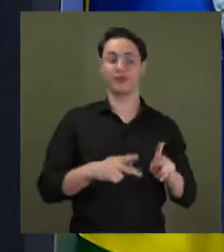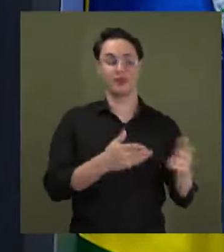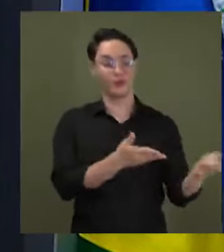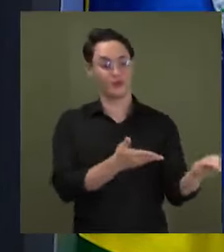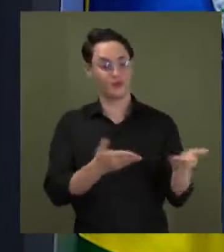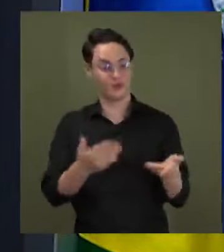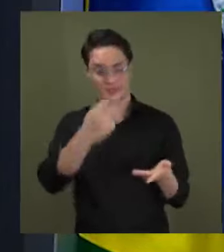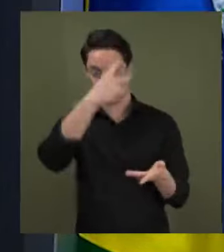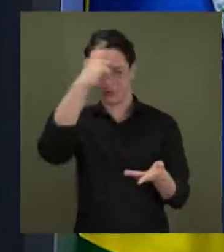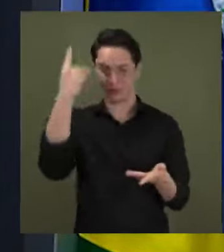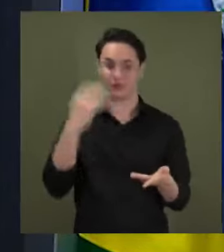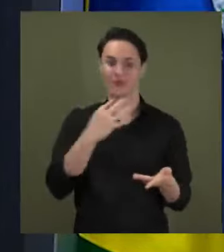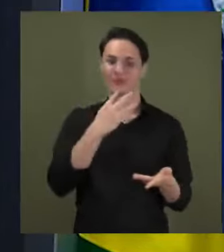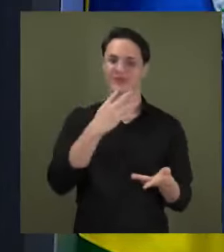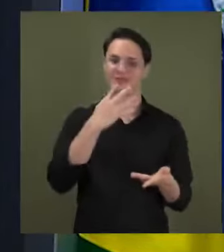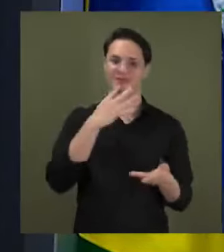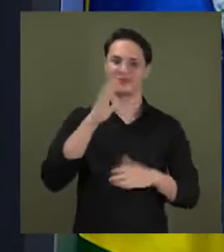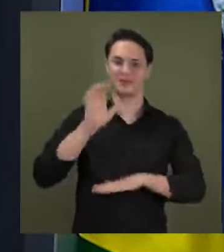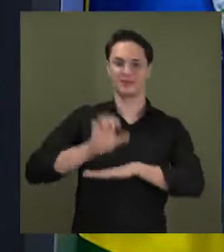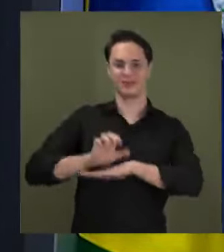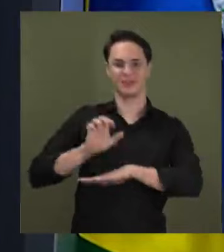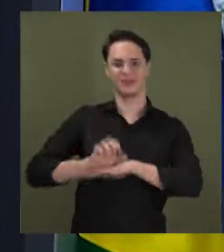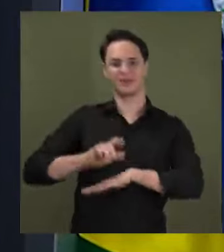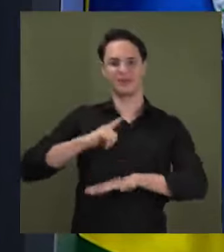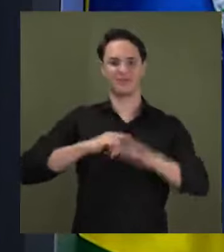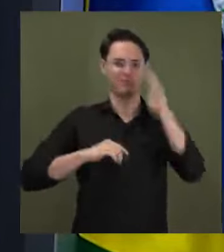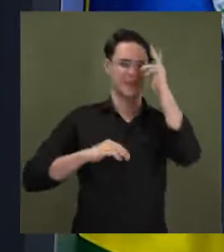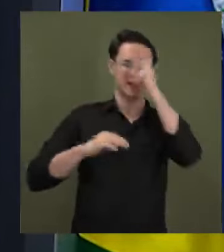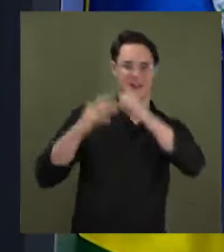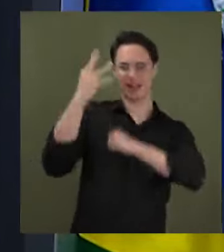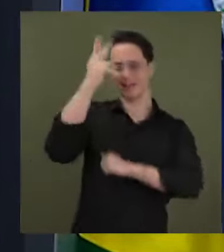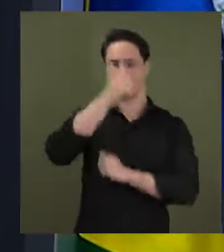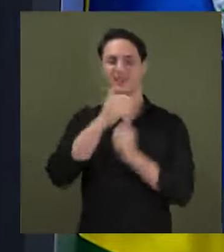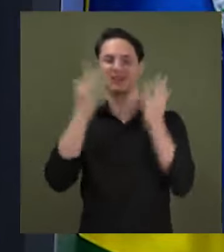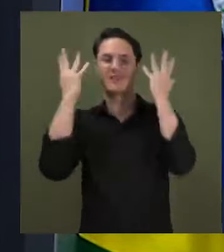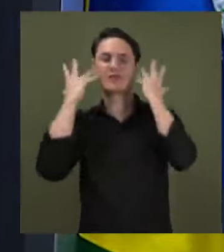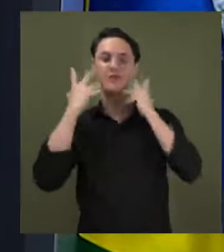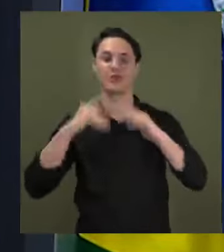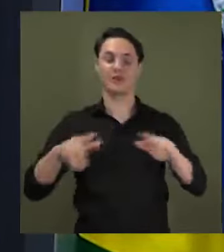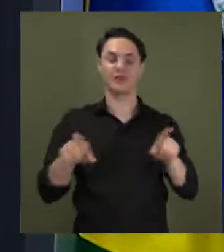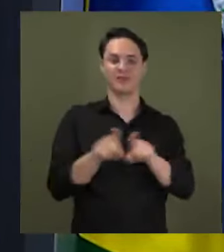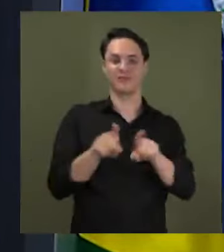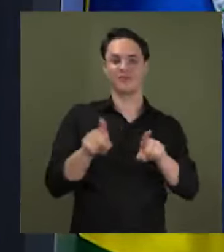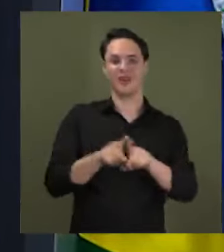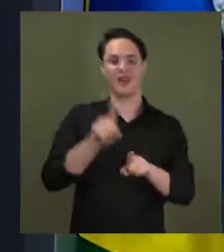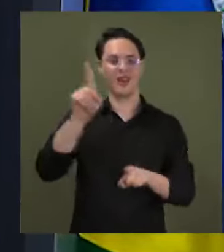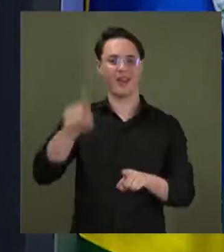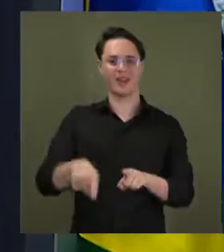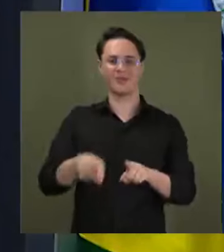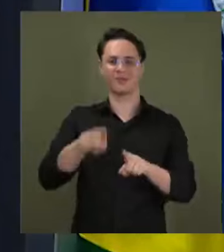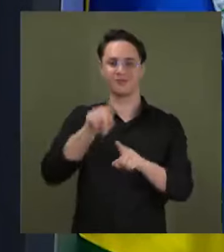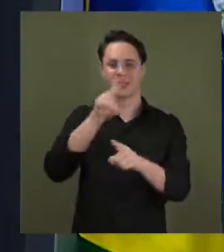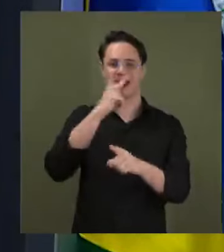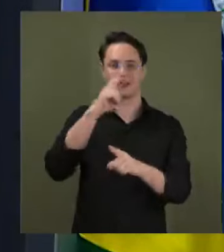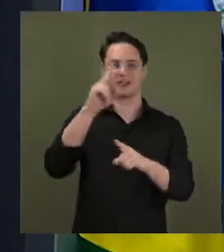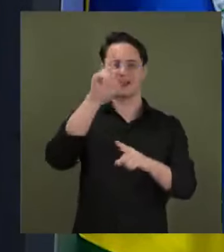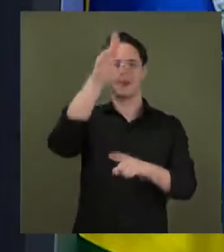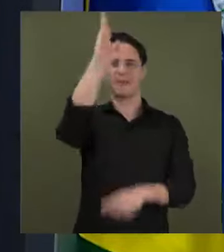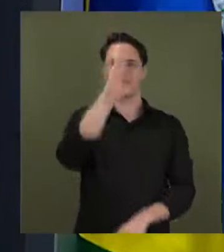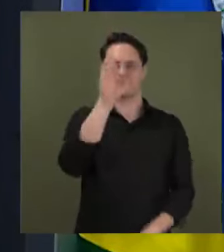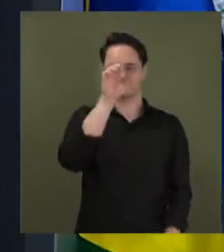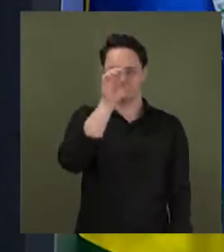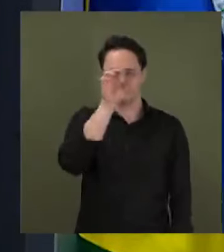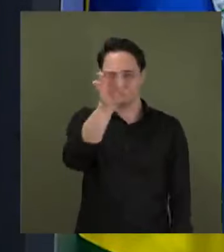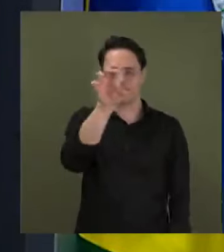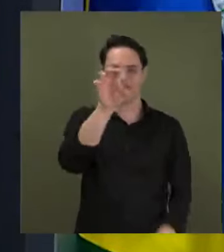para conhecerem o nosso estado, que tem belezas naturais e, ao mesmo tempo, está no coração do Brasil. A logística do país